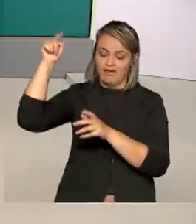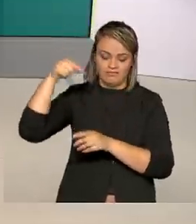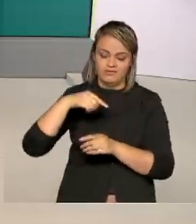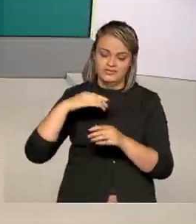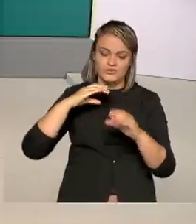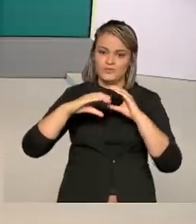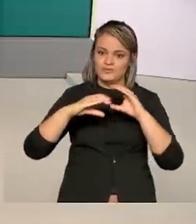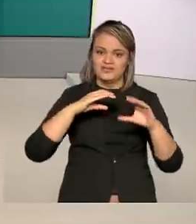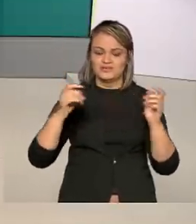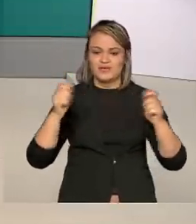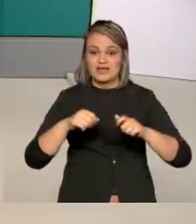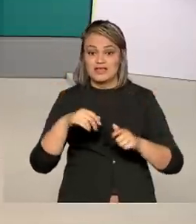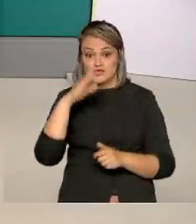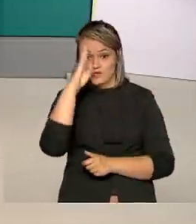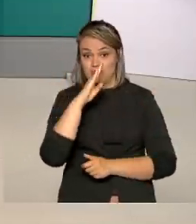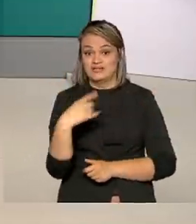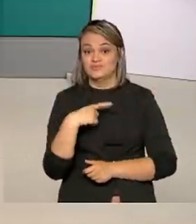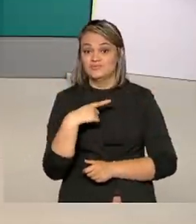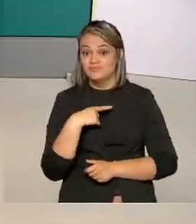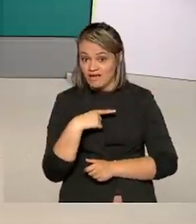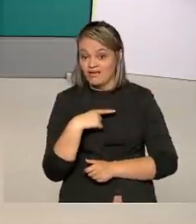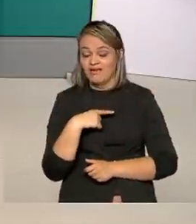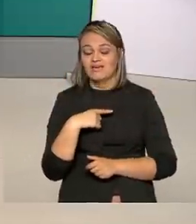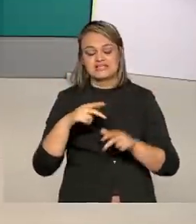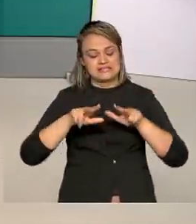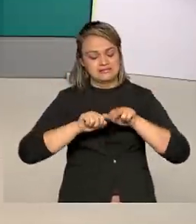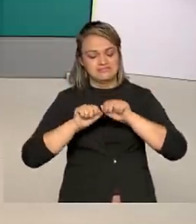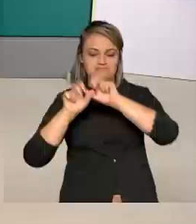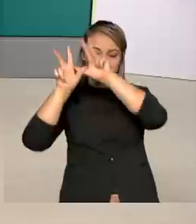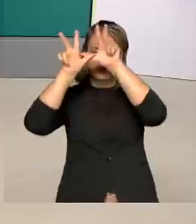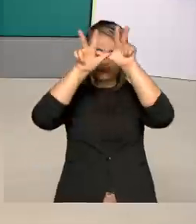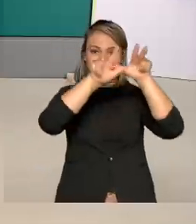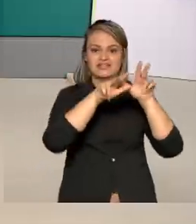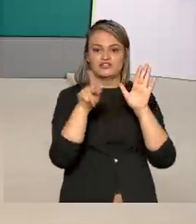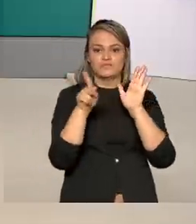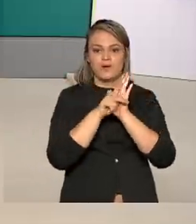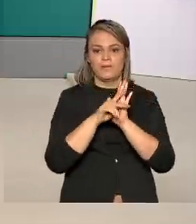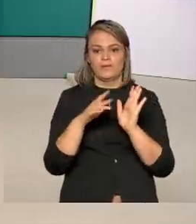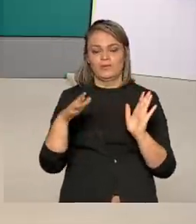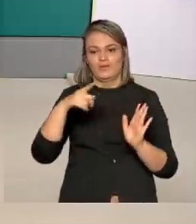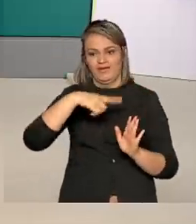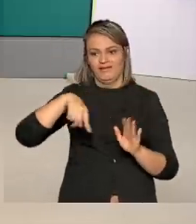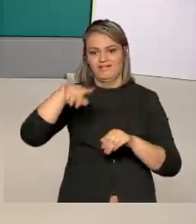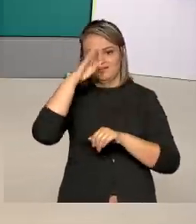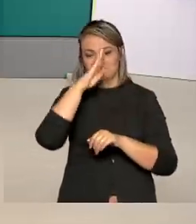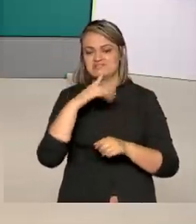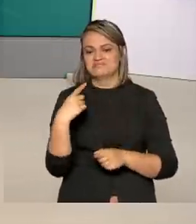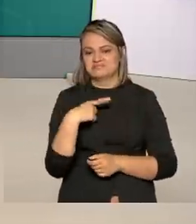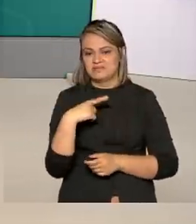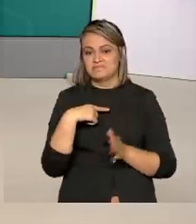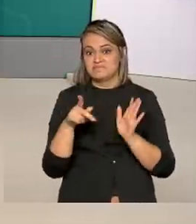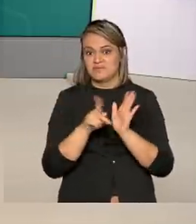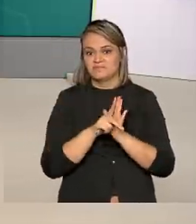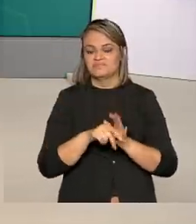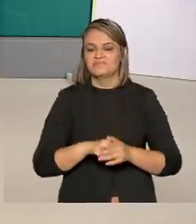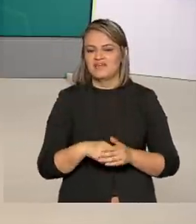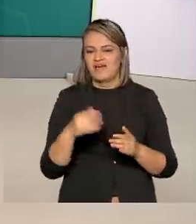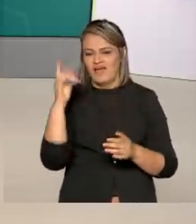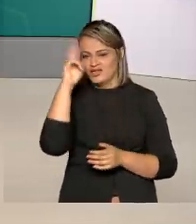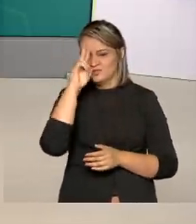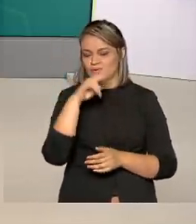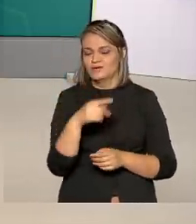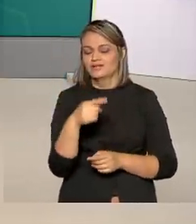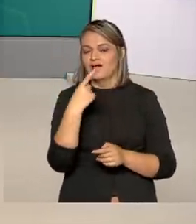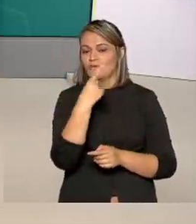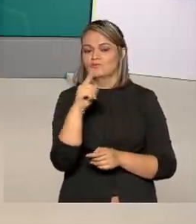aqui na Terra? E o Brasil é um dos poucos países no mundo que tem o próprio satélite. Conheça mais sobre essa história na